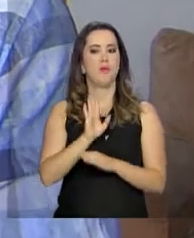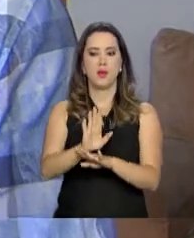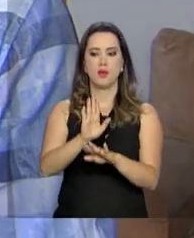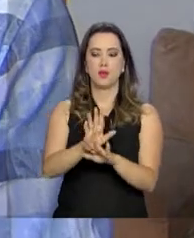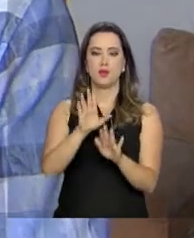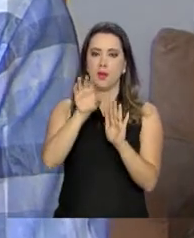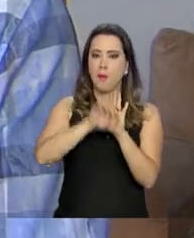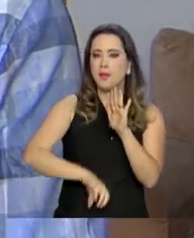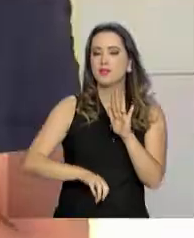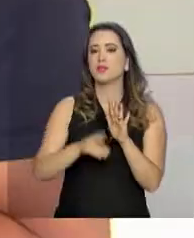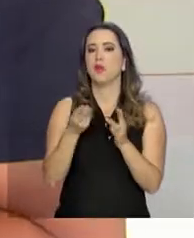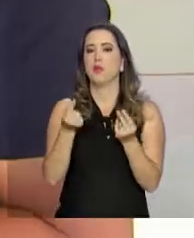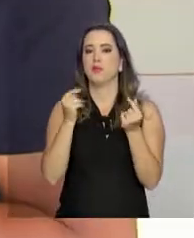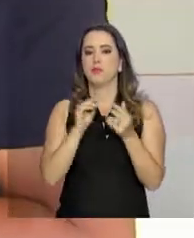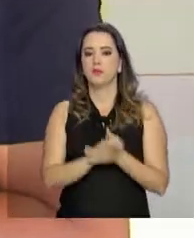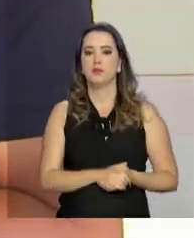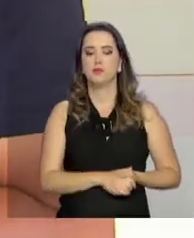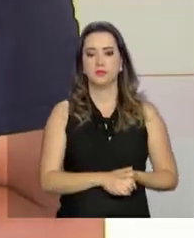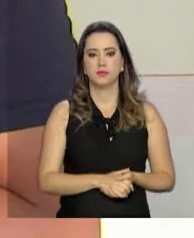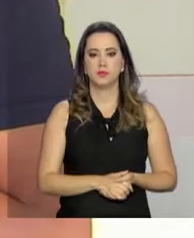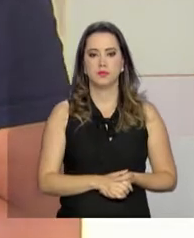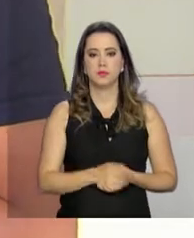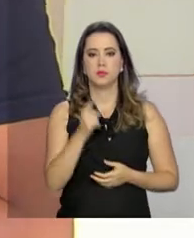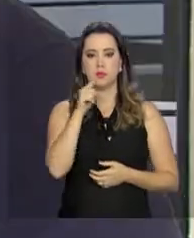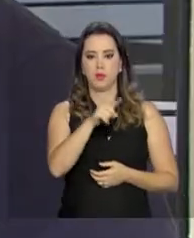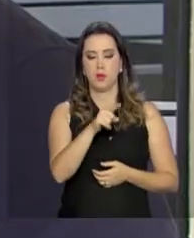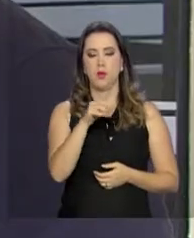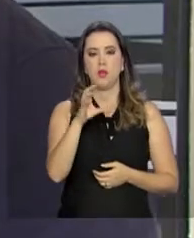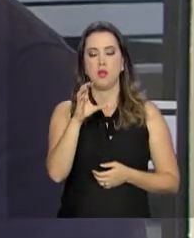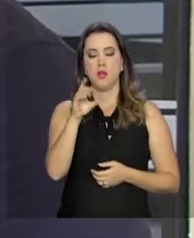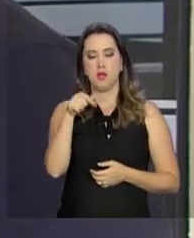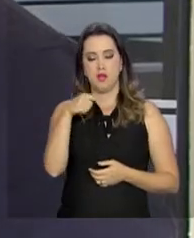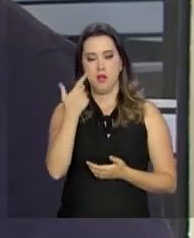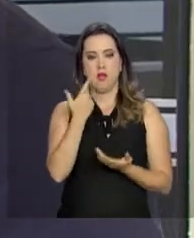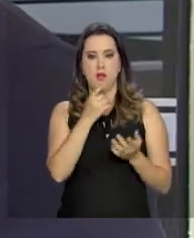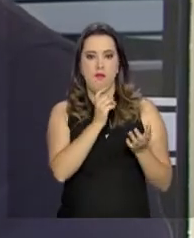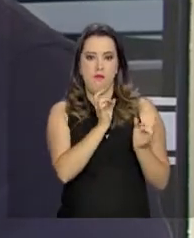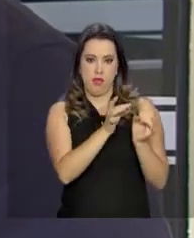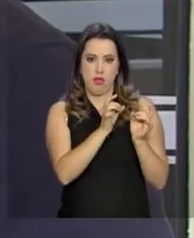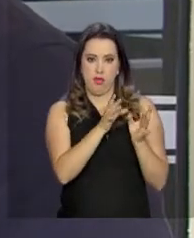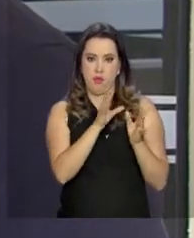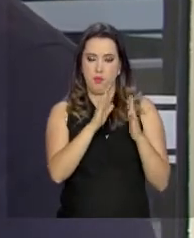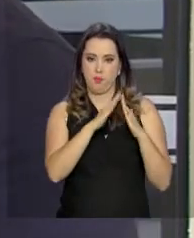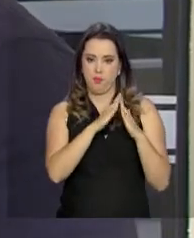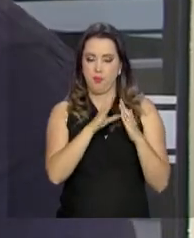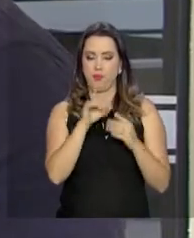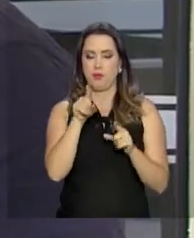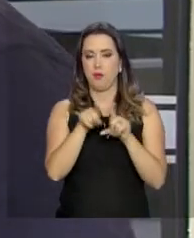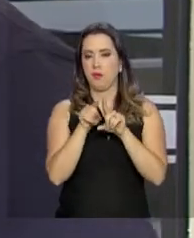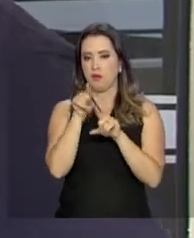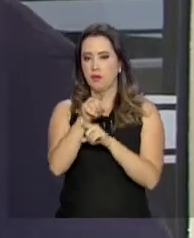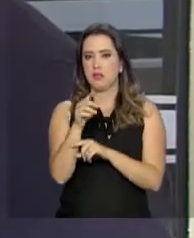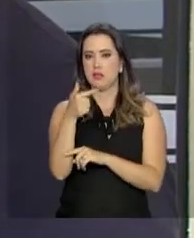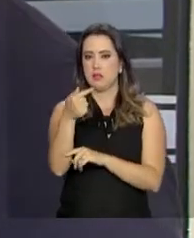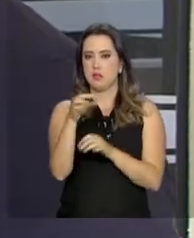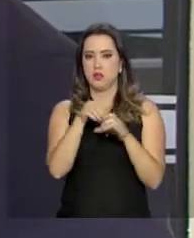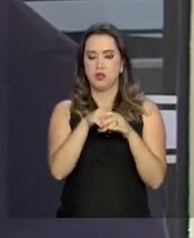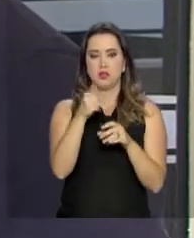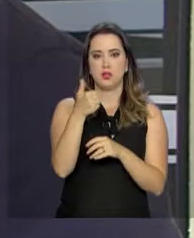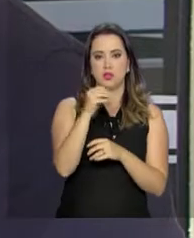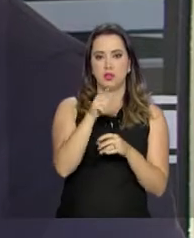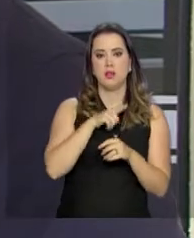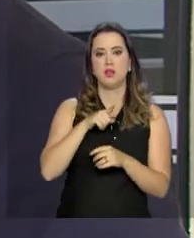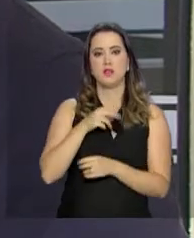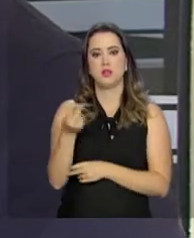para abater do valor do imóvel. Pedro foi atendido pelo Martins. De acordo com o corretor, 7 em cada 10 imóveis que vende